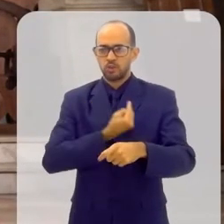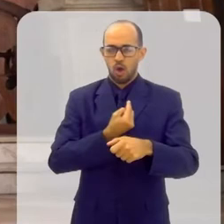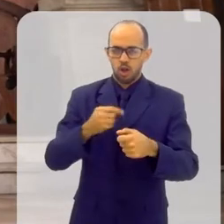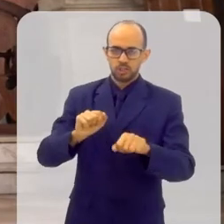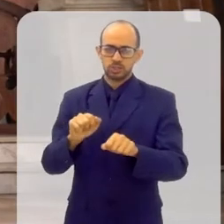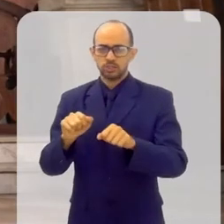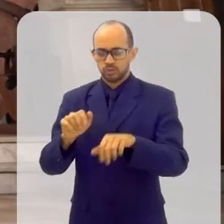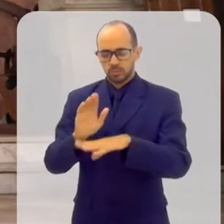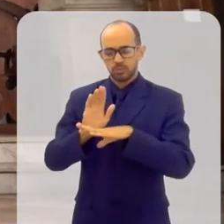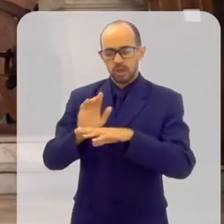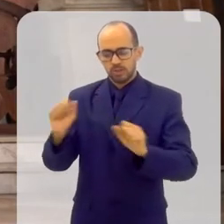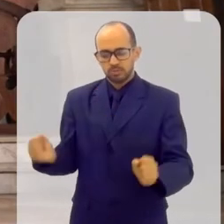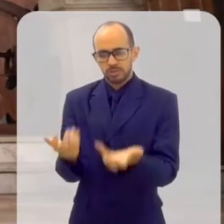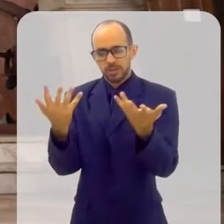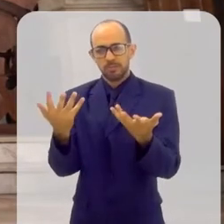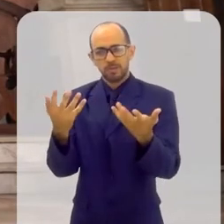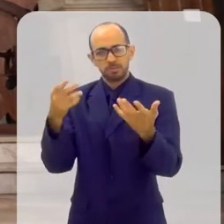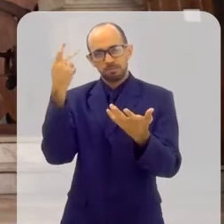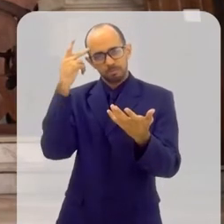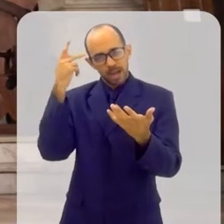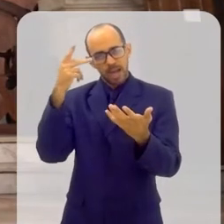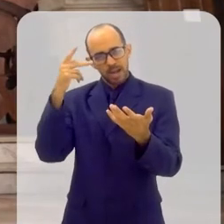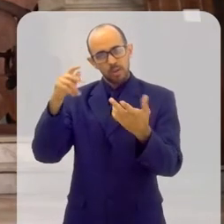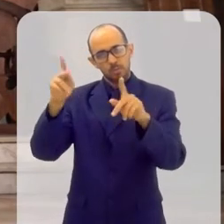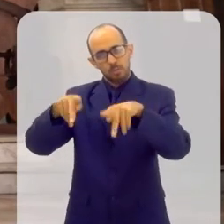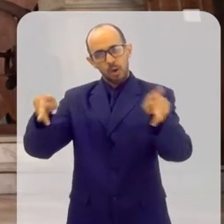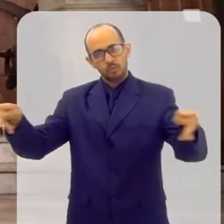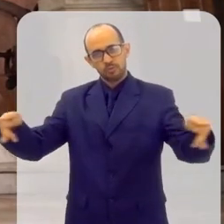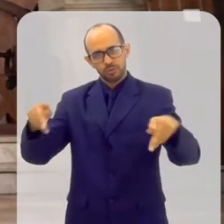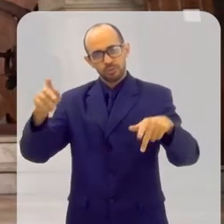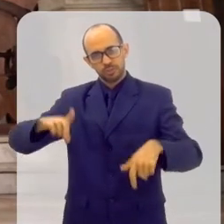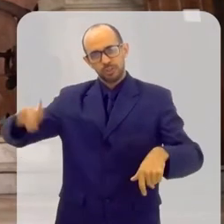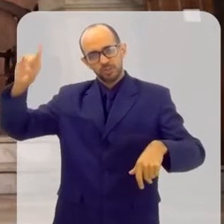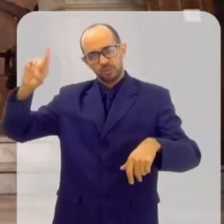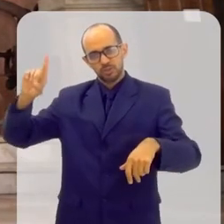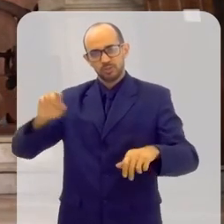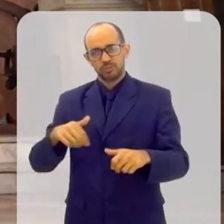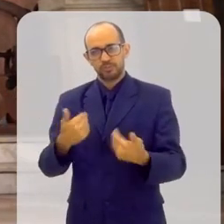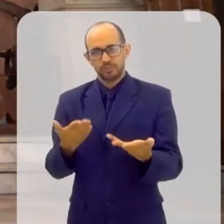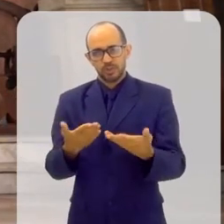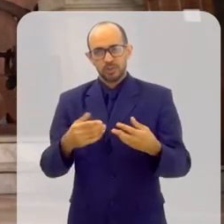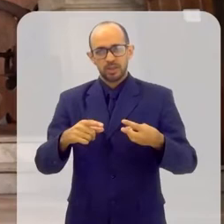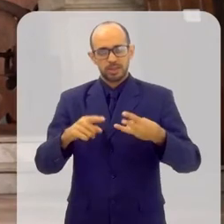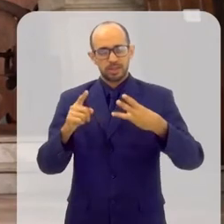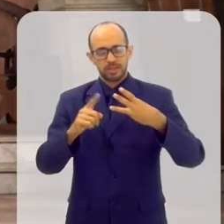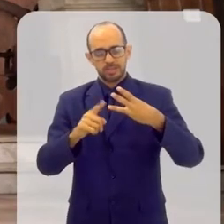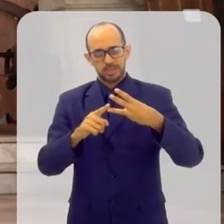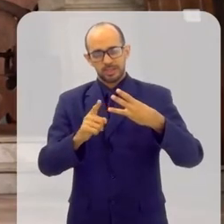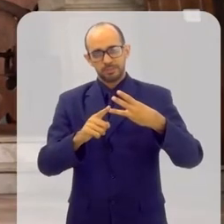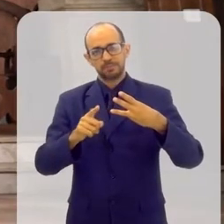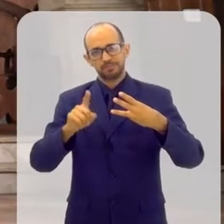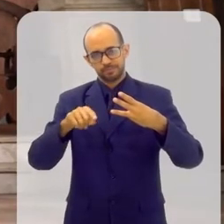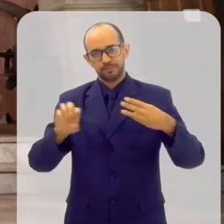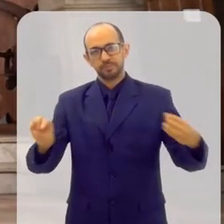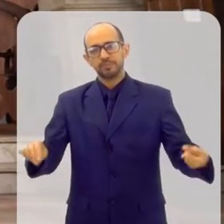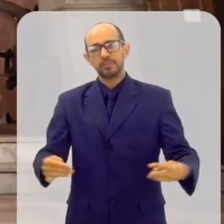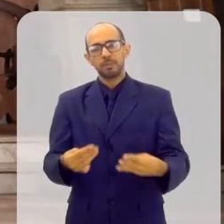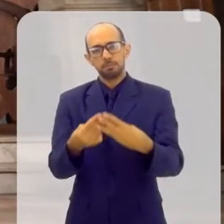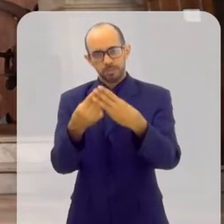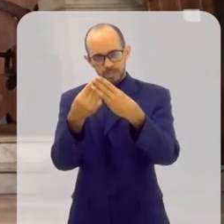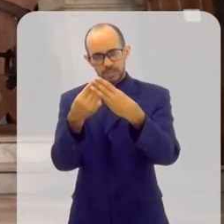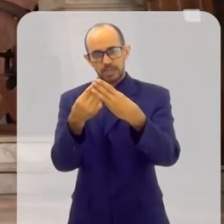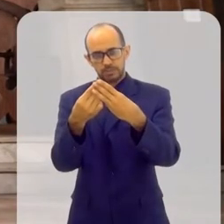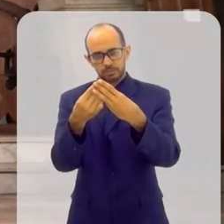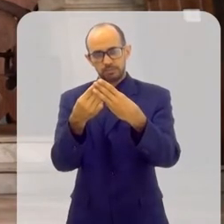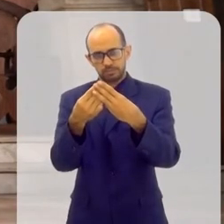feitos padres para celebrar para o povo de Deus. Então, a terceira seria a eucaristia, chamada no Brasil